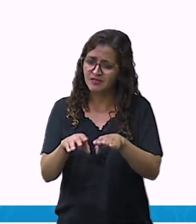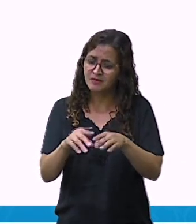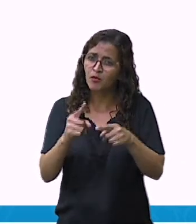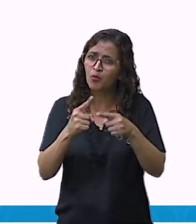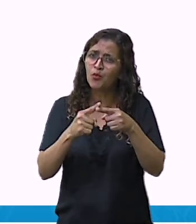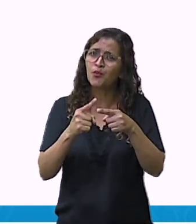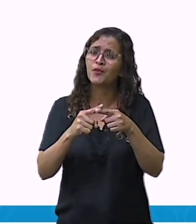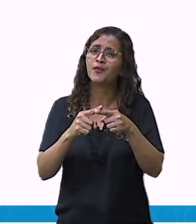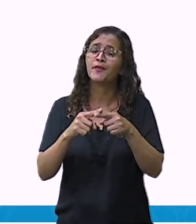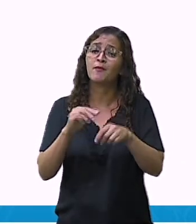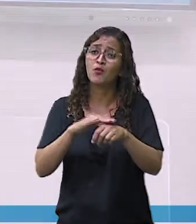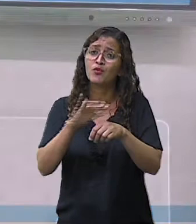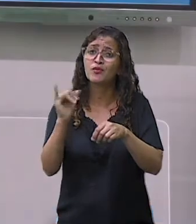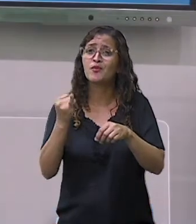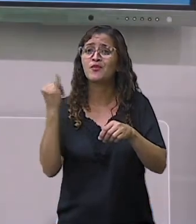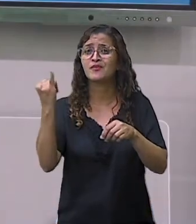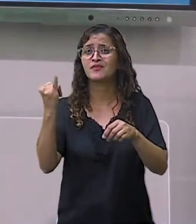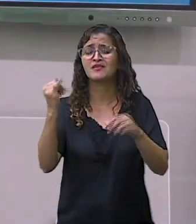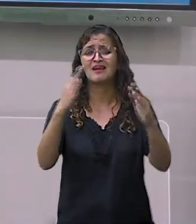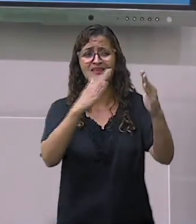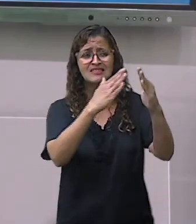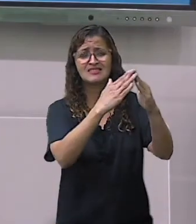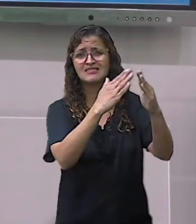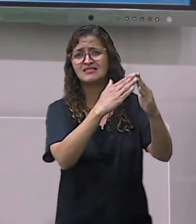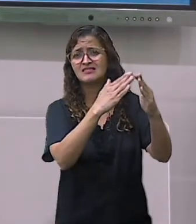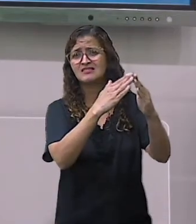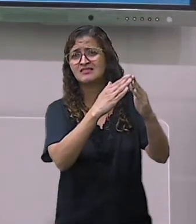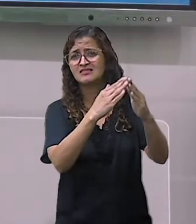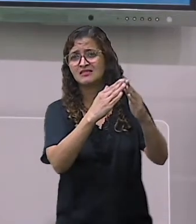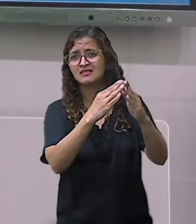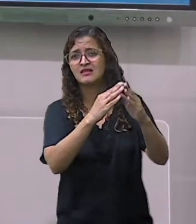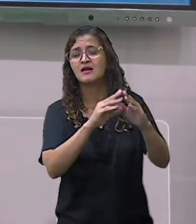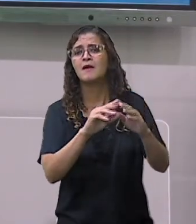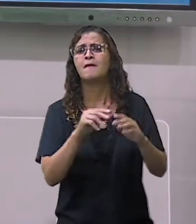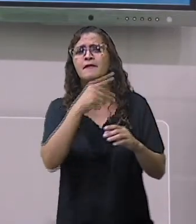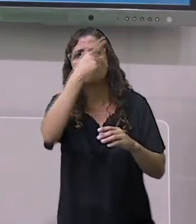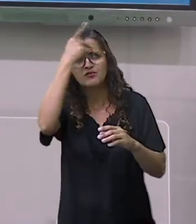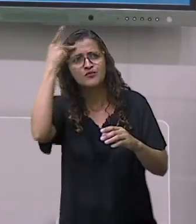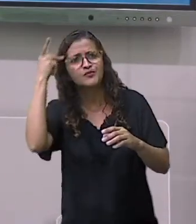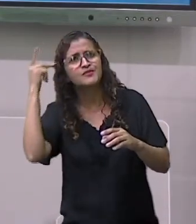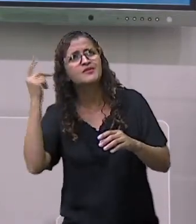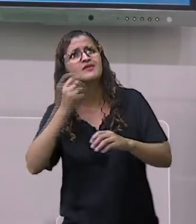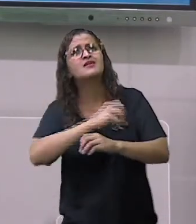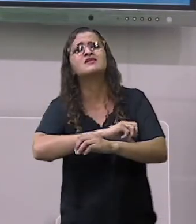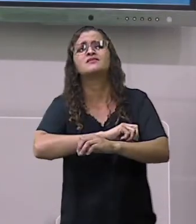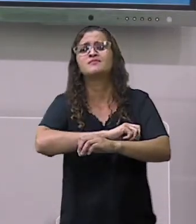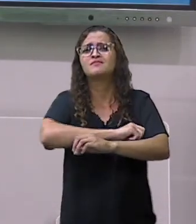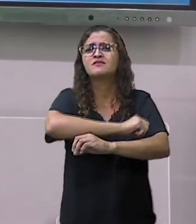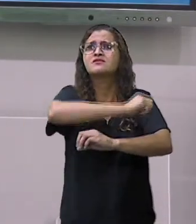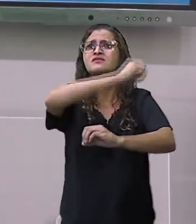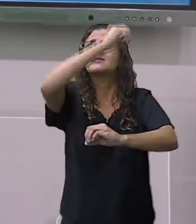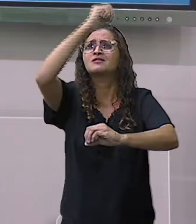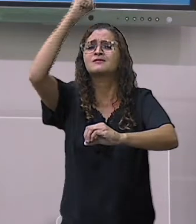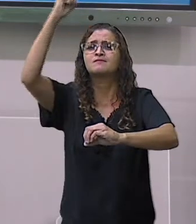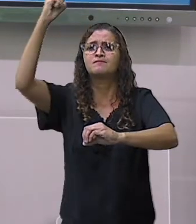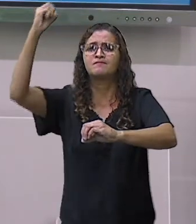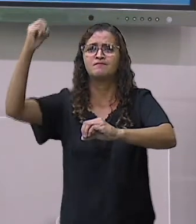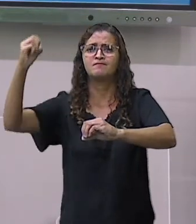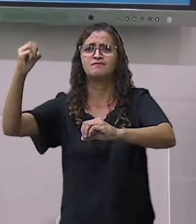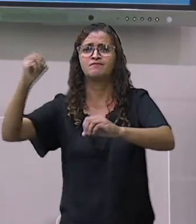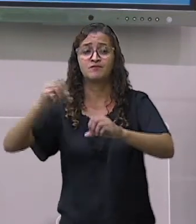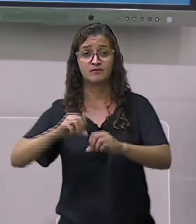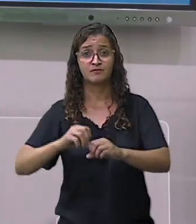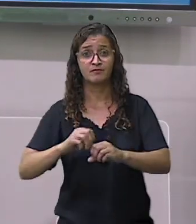porta, abrir janela para entrar a luz solar. Porque a luz solar é que vai matar